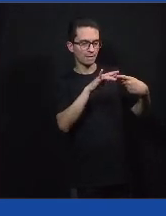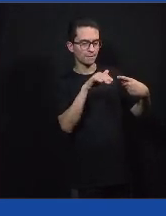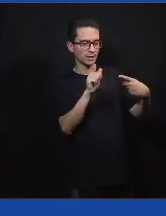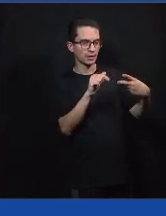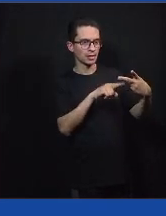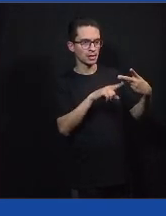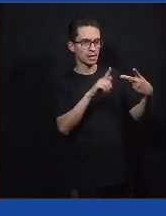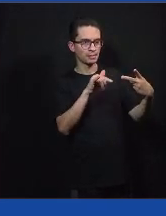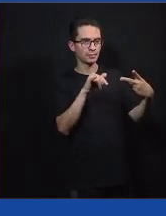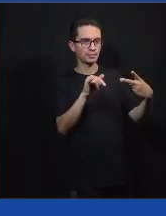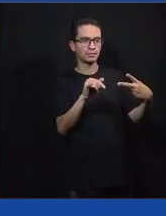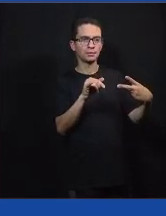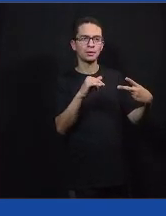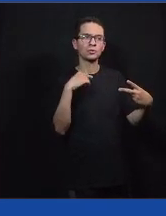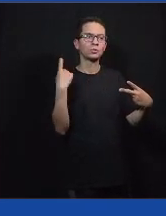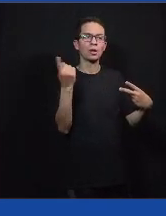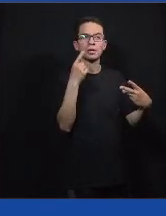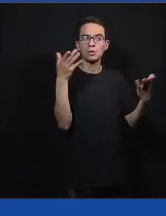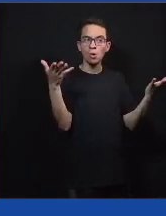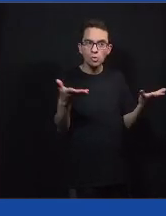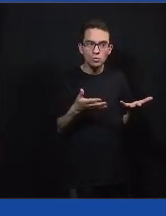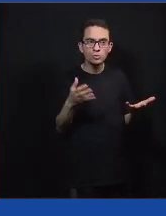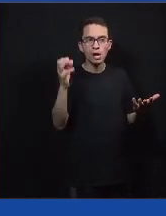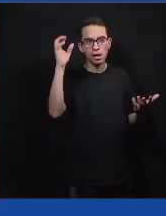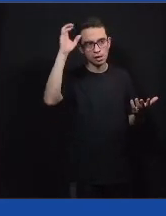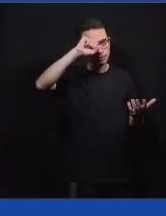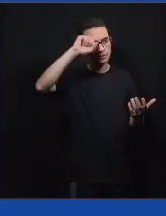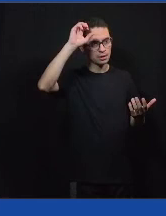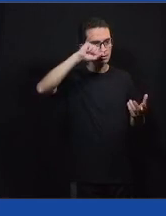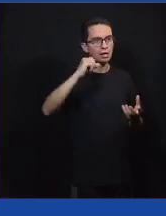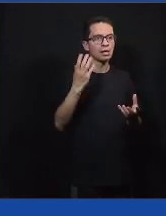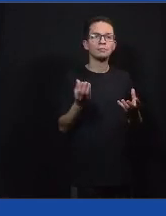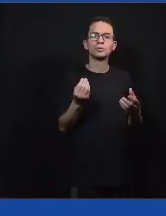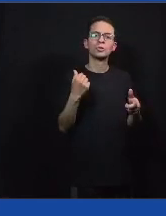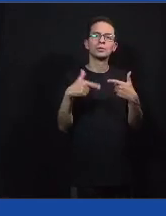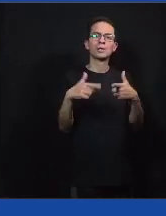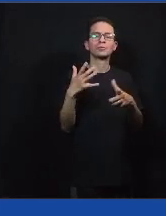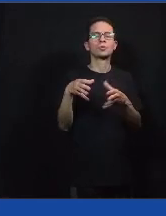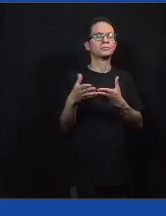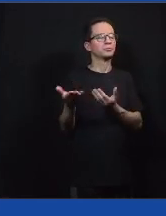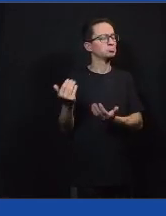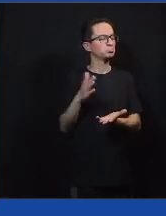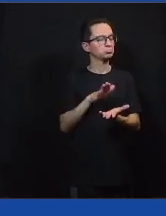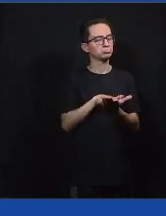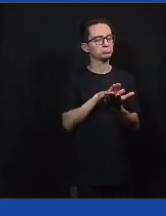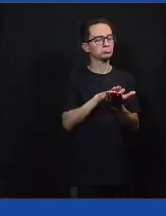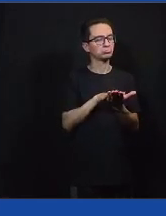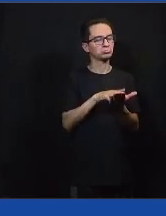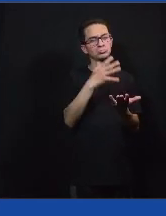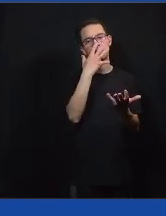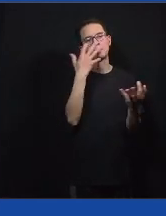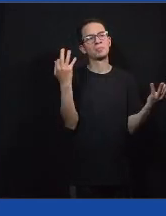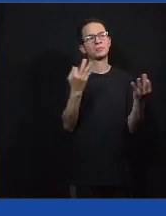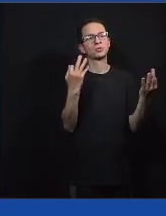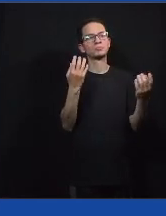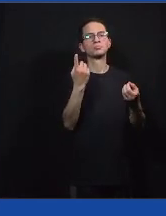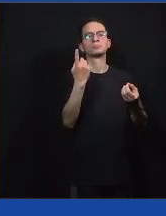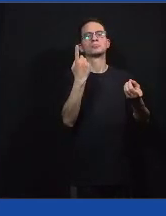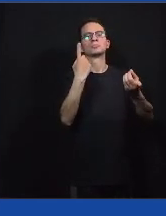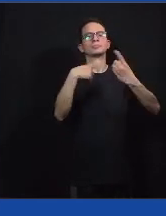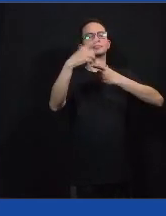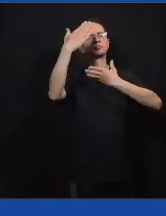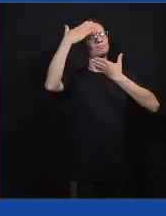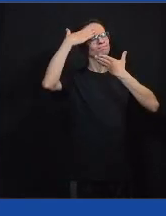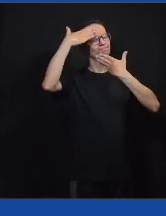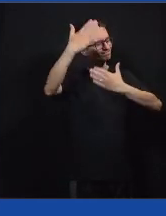de aprendizados que a gente tem tido com o trabalho com a juventude. Então, eu queria dizer que vocês são incríveis. Eu só quero, só posso agradecer de todo